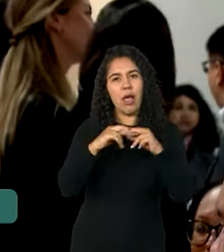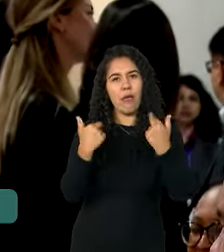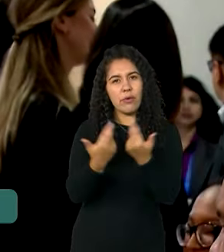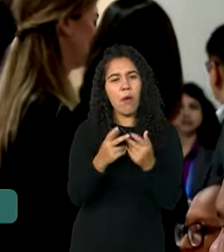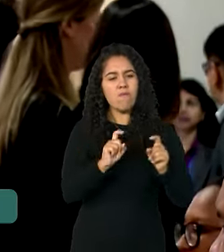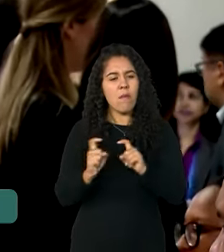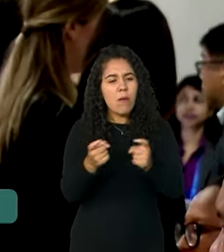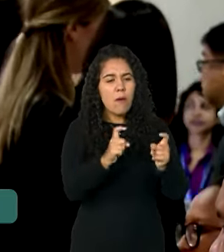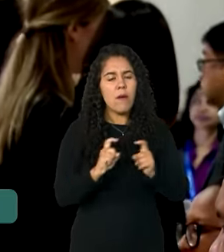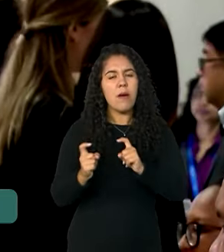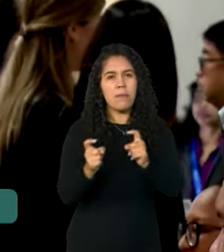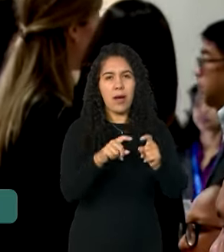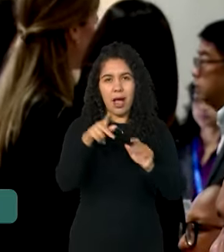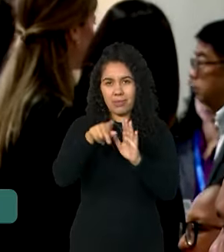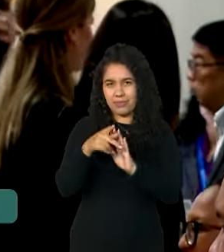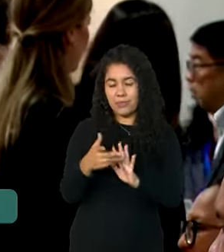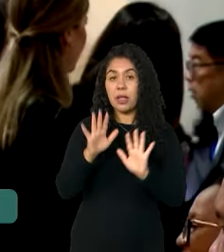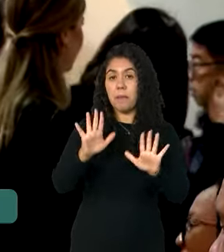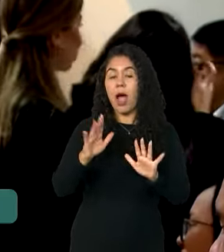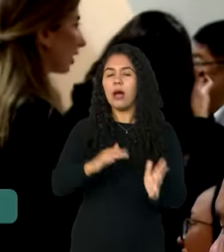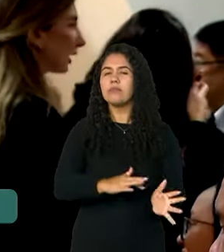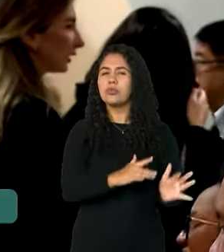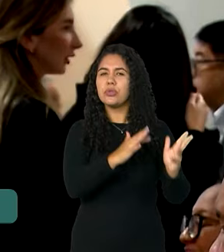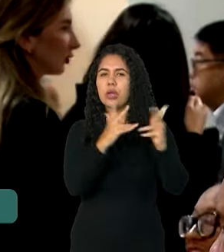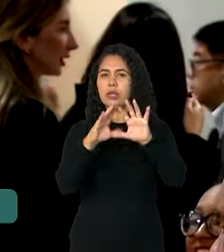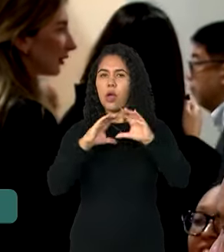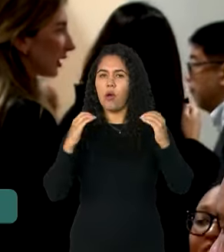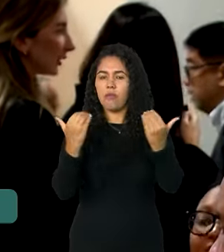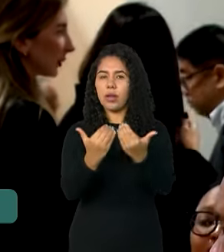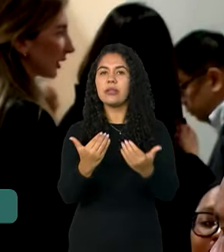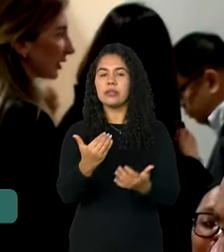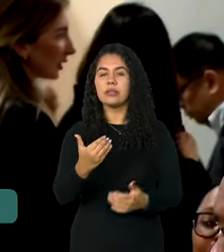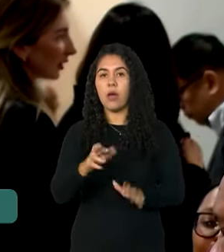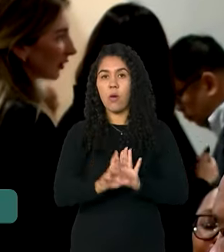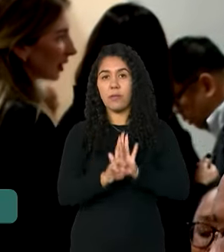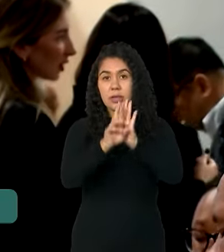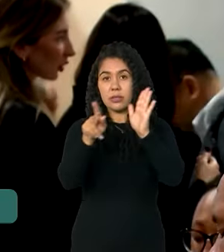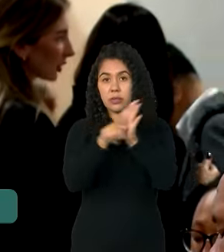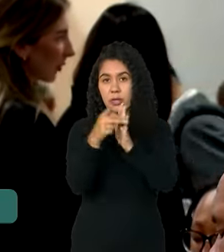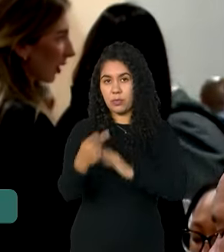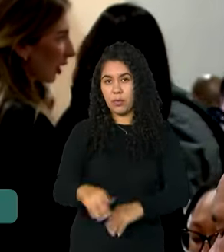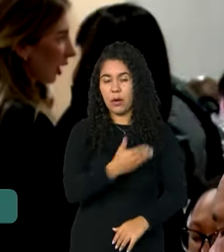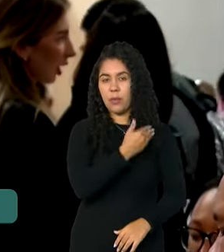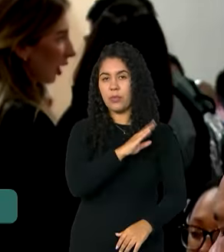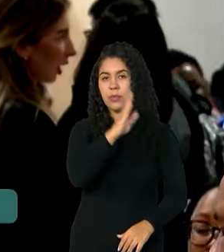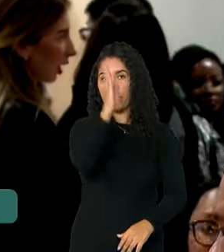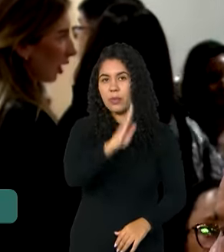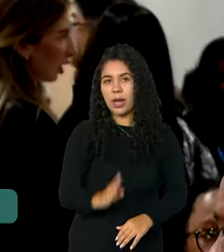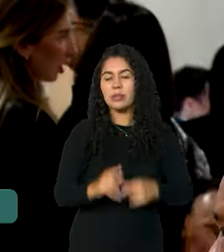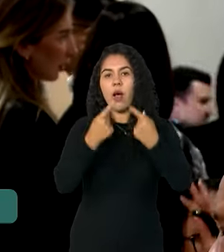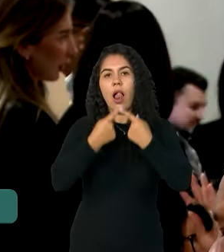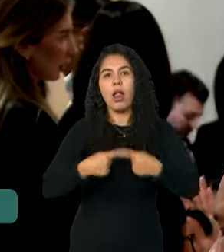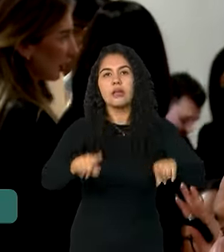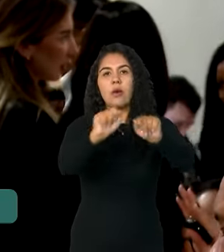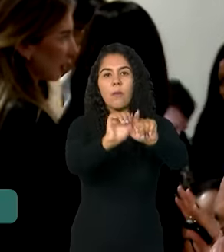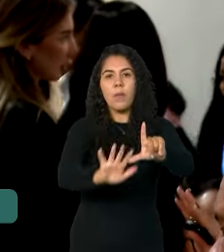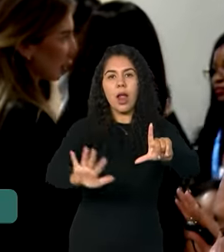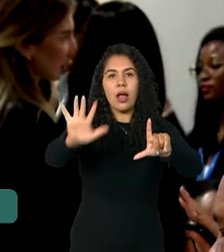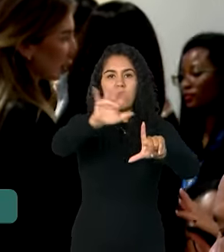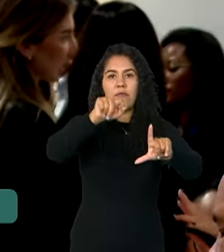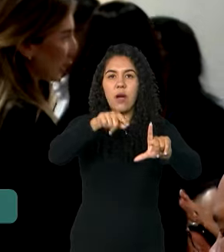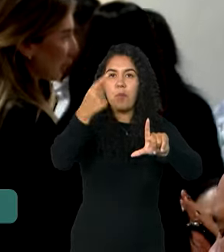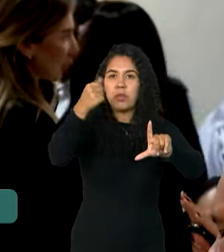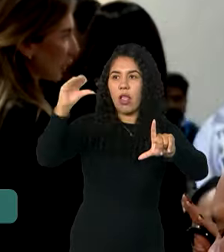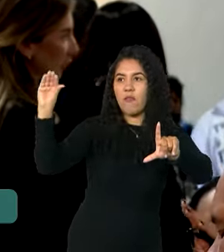Azerbaijão. Na conferência, o governo brasileiro também lançou uma plataforma de investimentos climáticos e